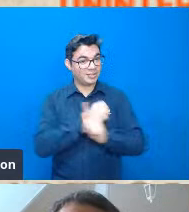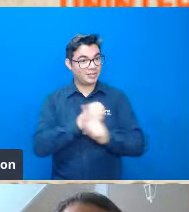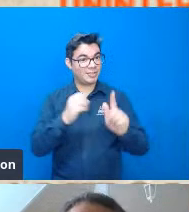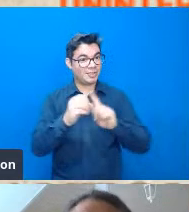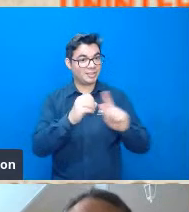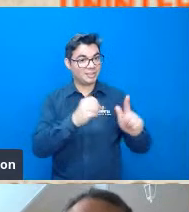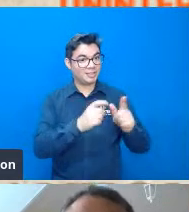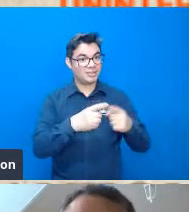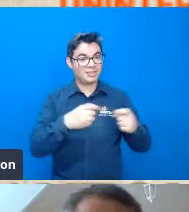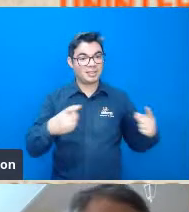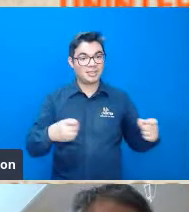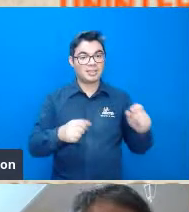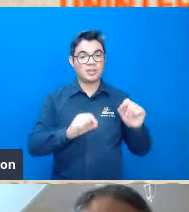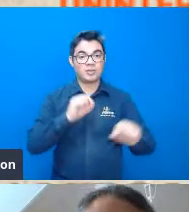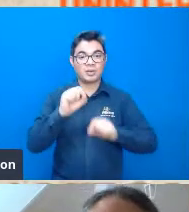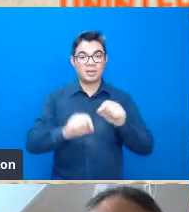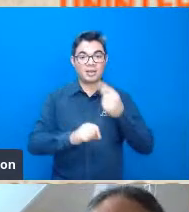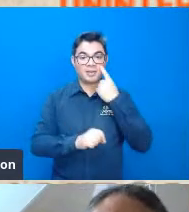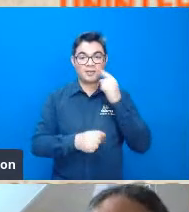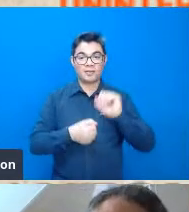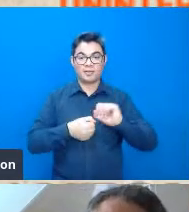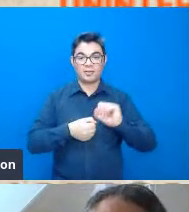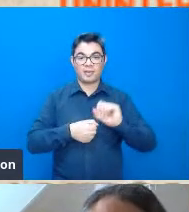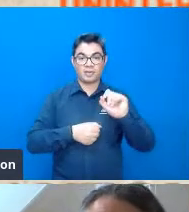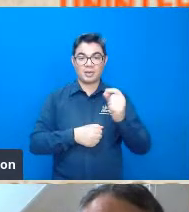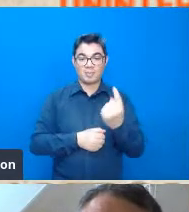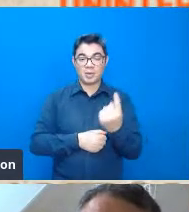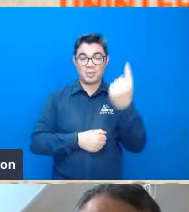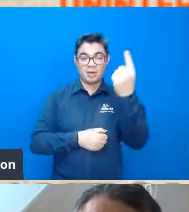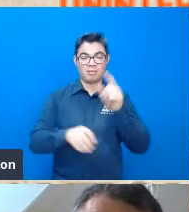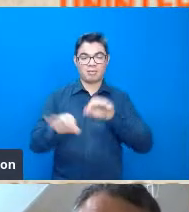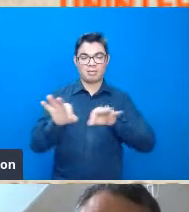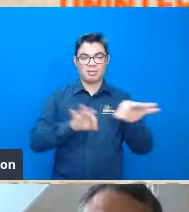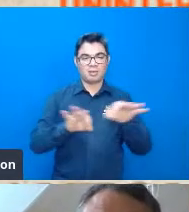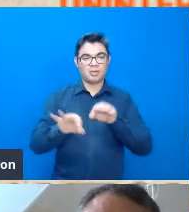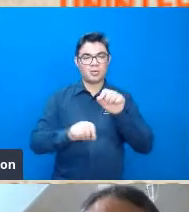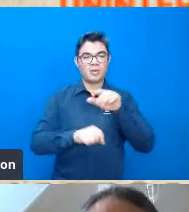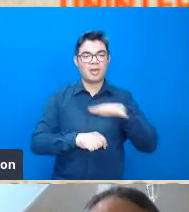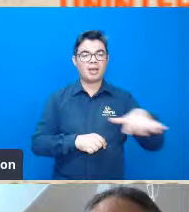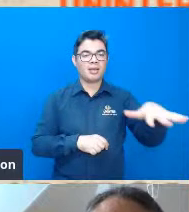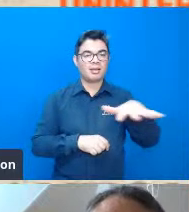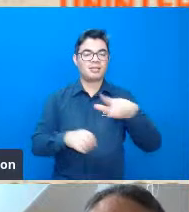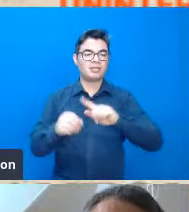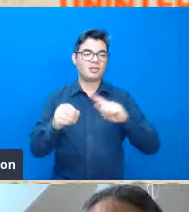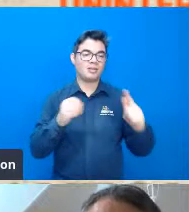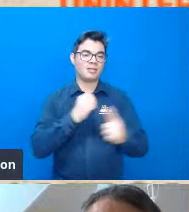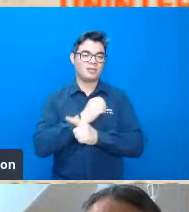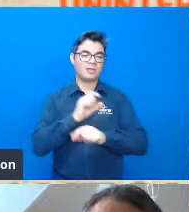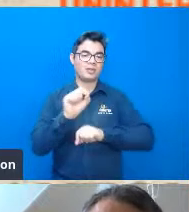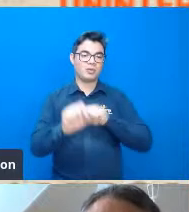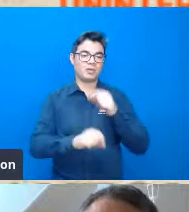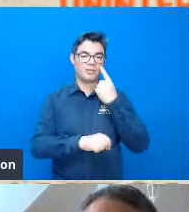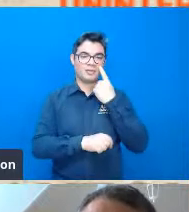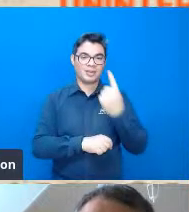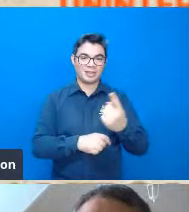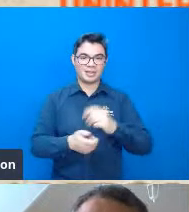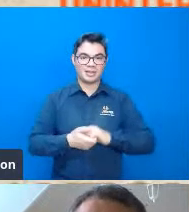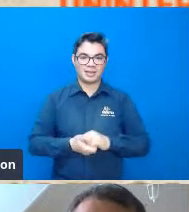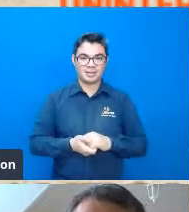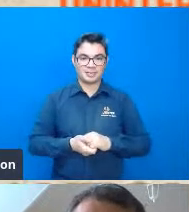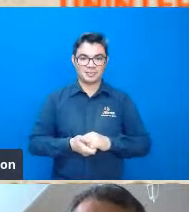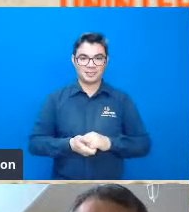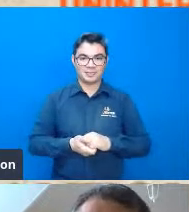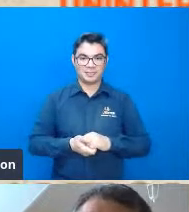primeiro organizador de um evento que hoje é um dos mais importantes na área da geografia que é o simpósio nacional de geografia